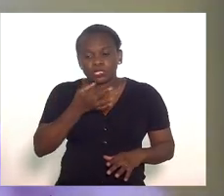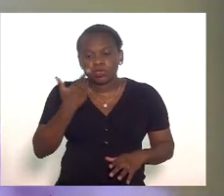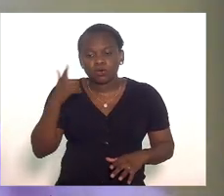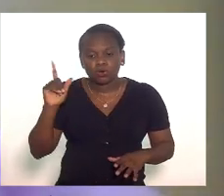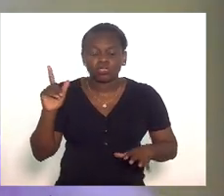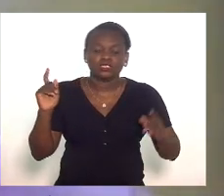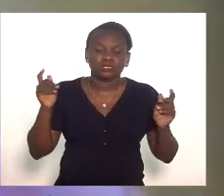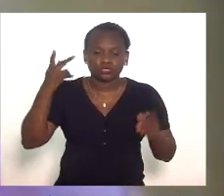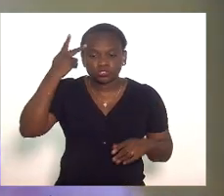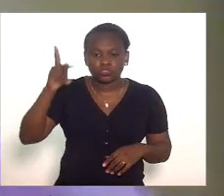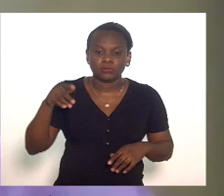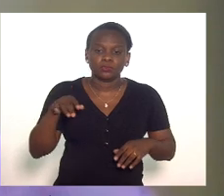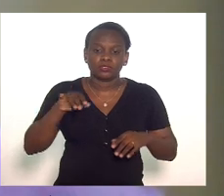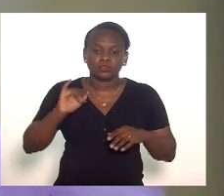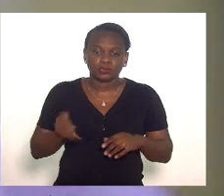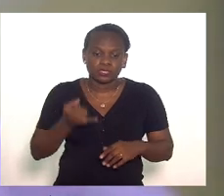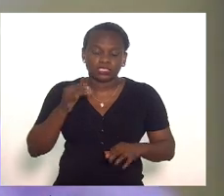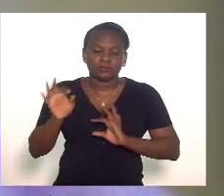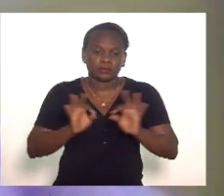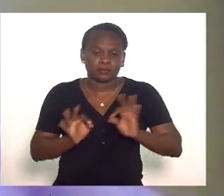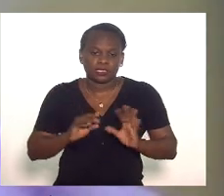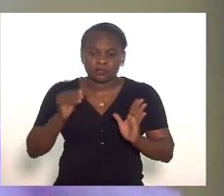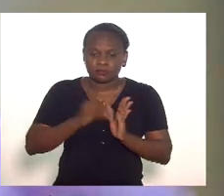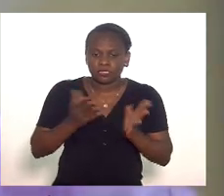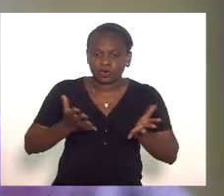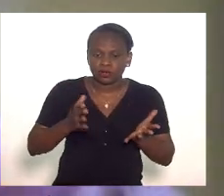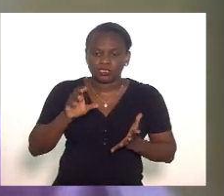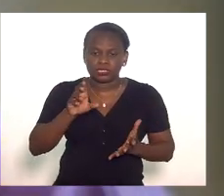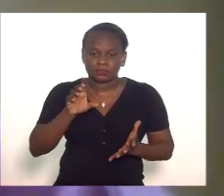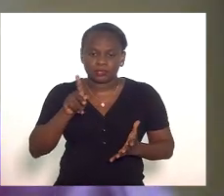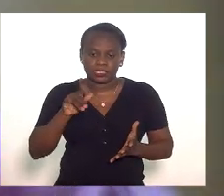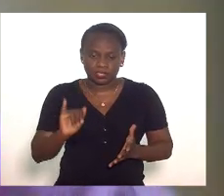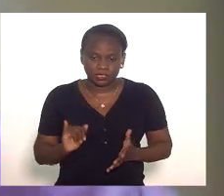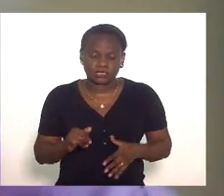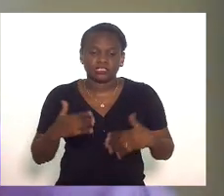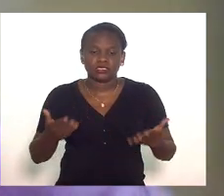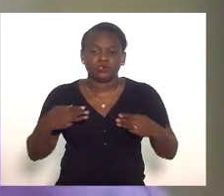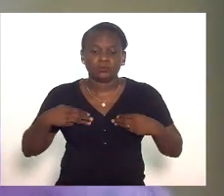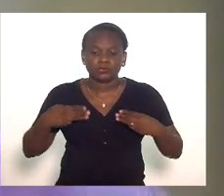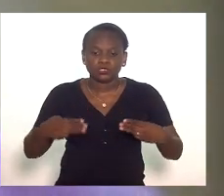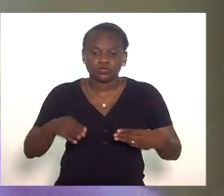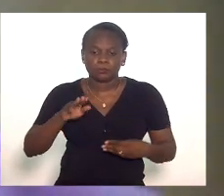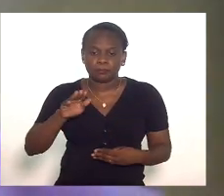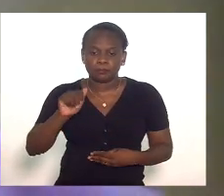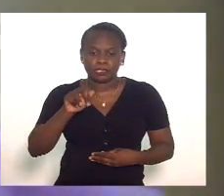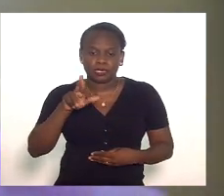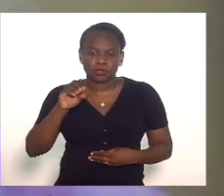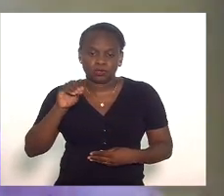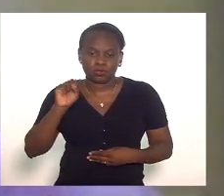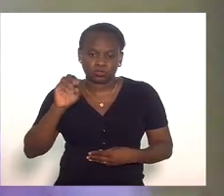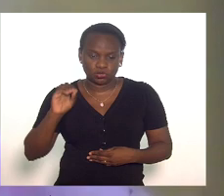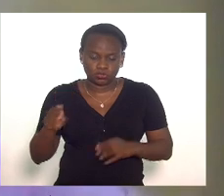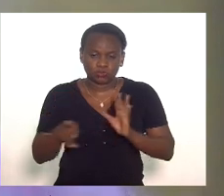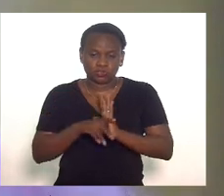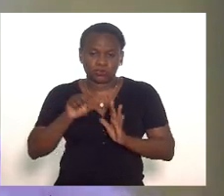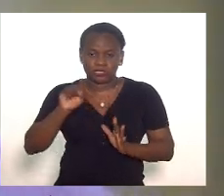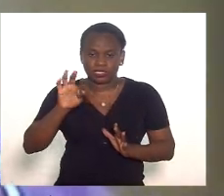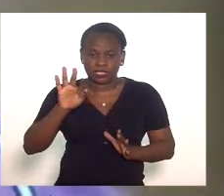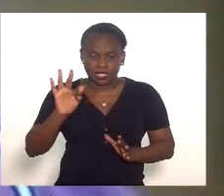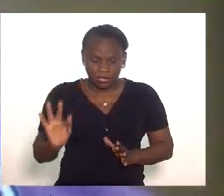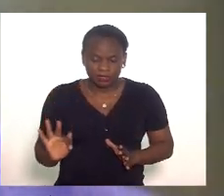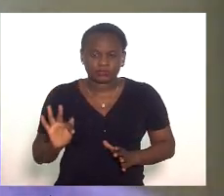oportunidade de instalação agora da cpi o ministro barroso do stf